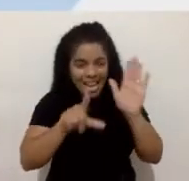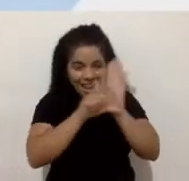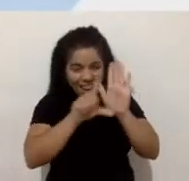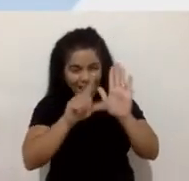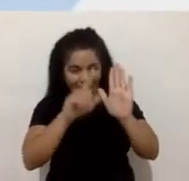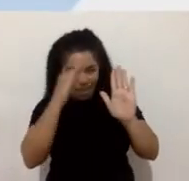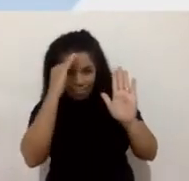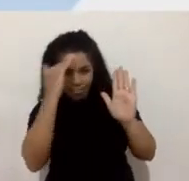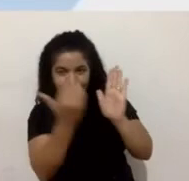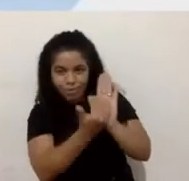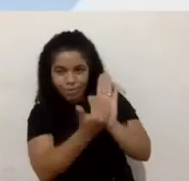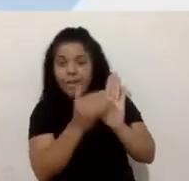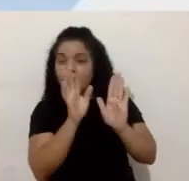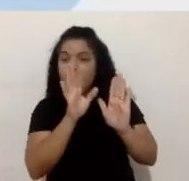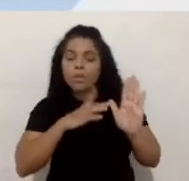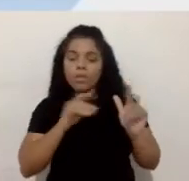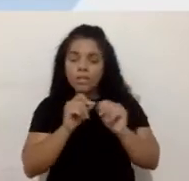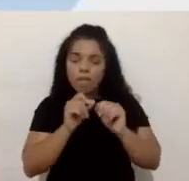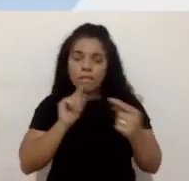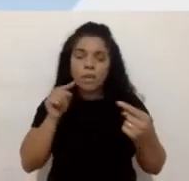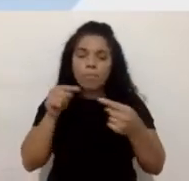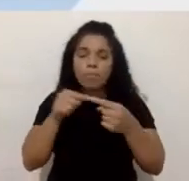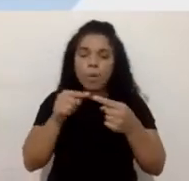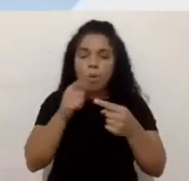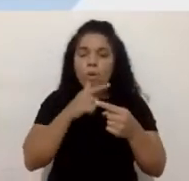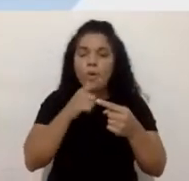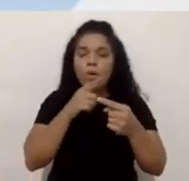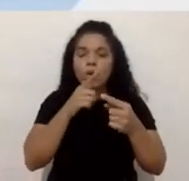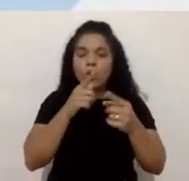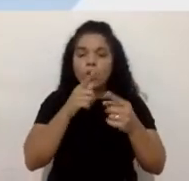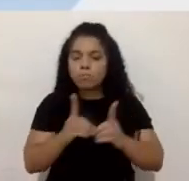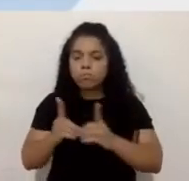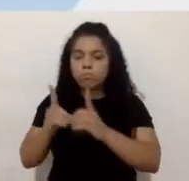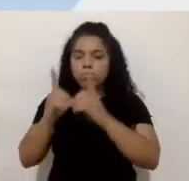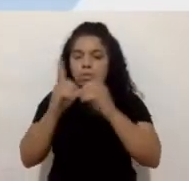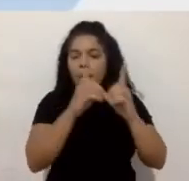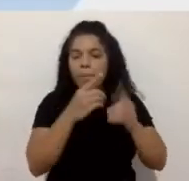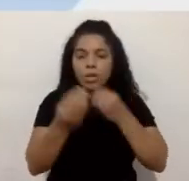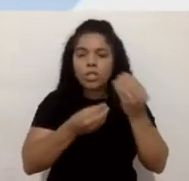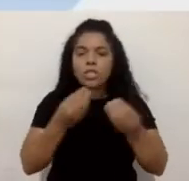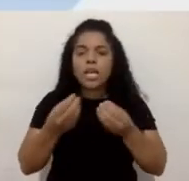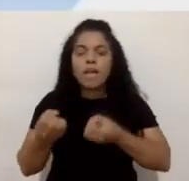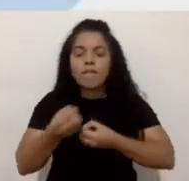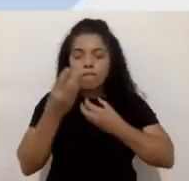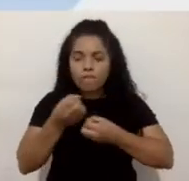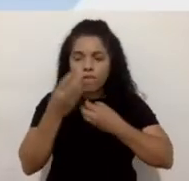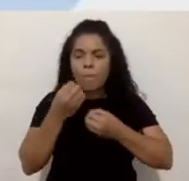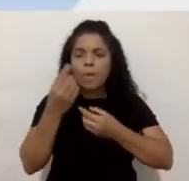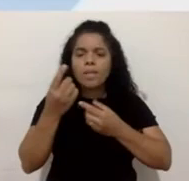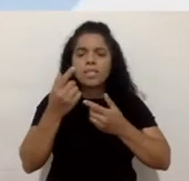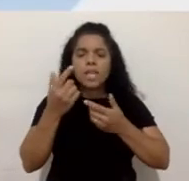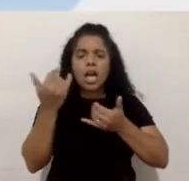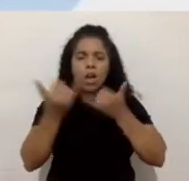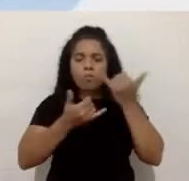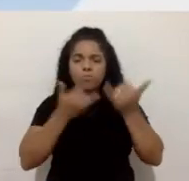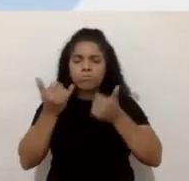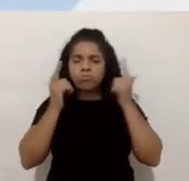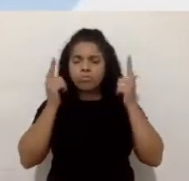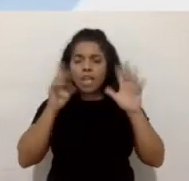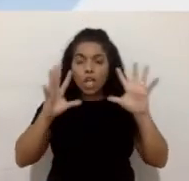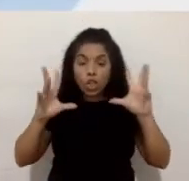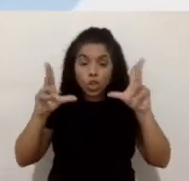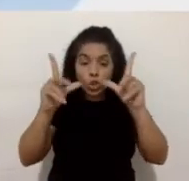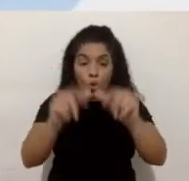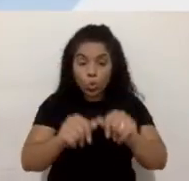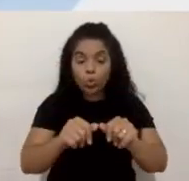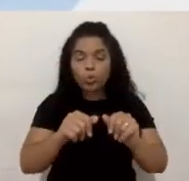propósito, né, de democratizar o acesso à informação, ao entretenimento, e a todos os conteúdos que a gente produz aqui na